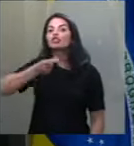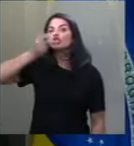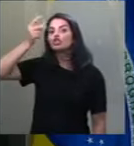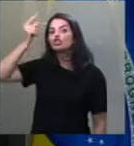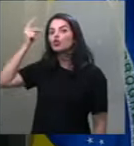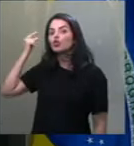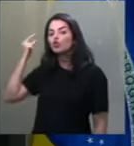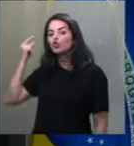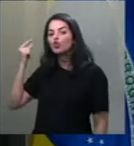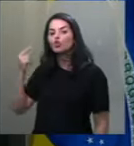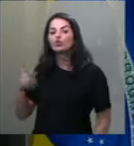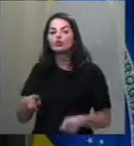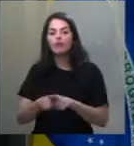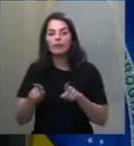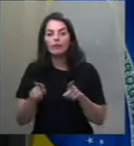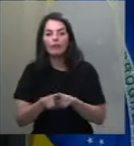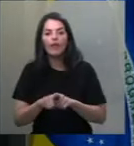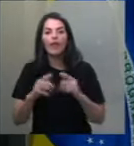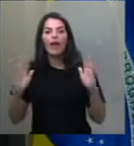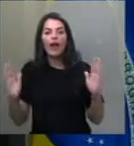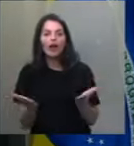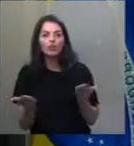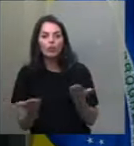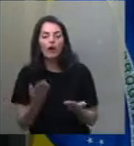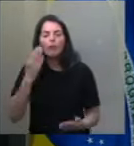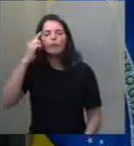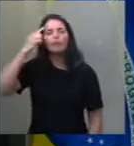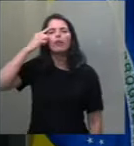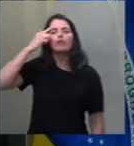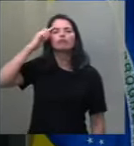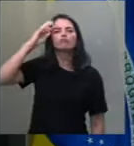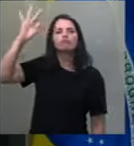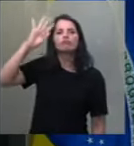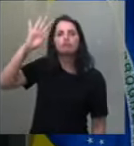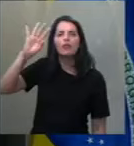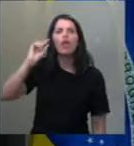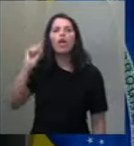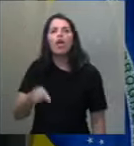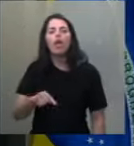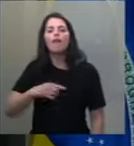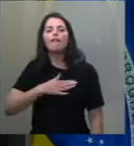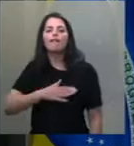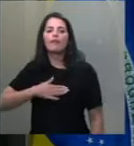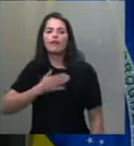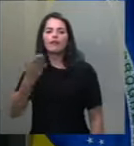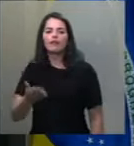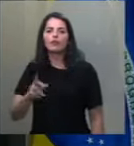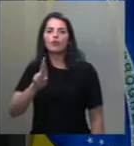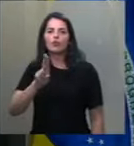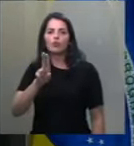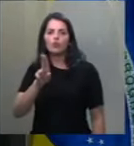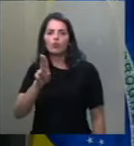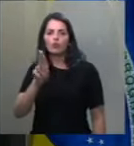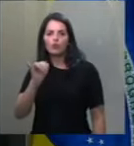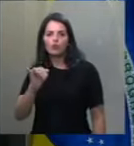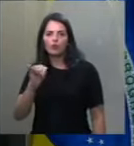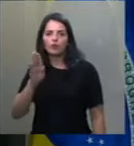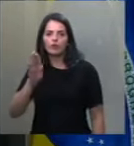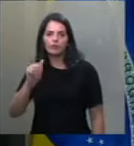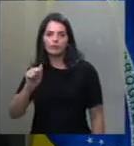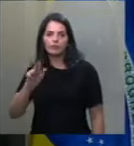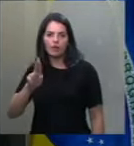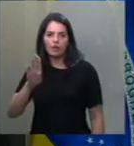e ao mesmo tempo atual pensamento do grande querido Rui Barbosa, patrono